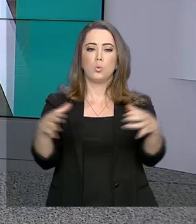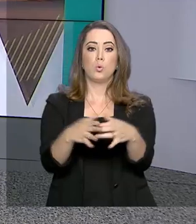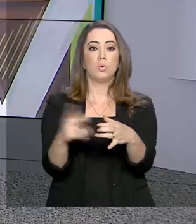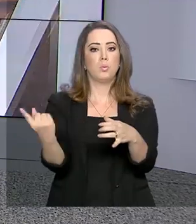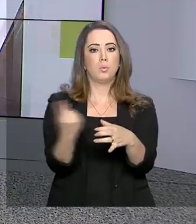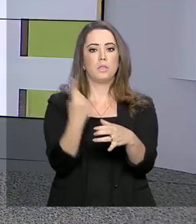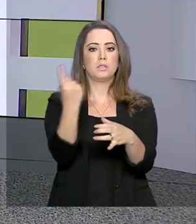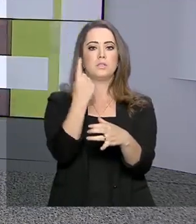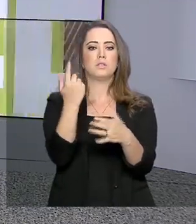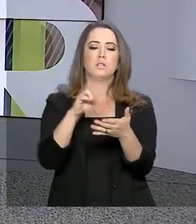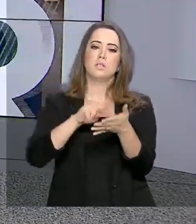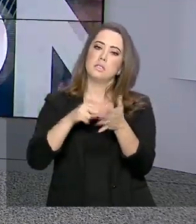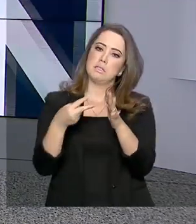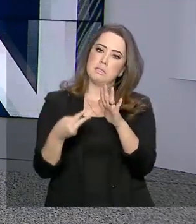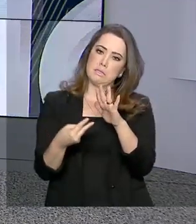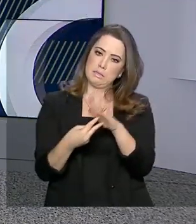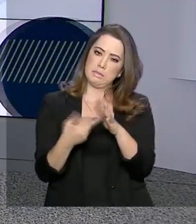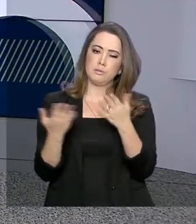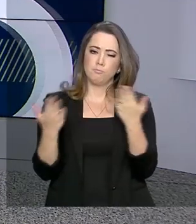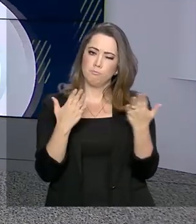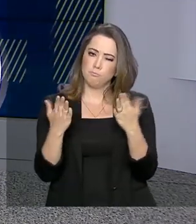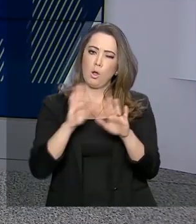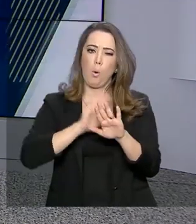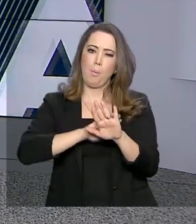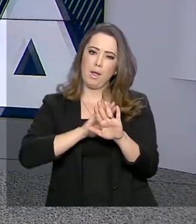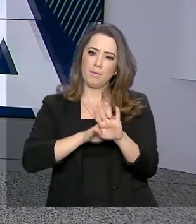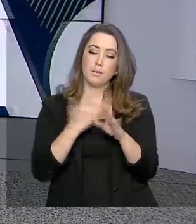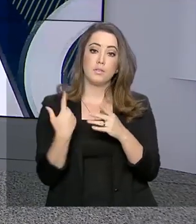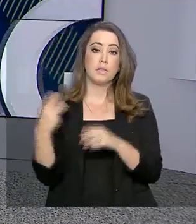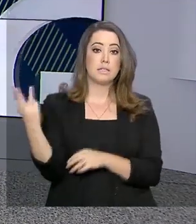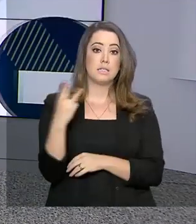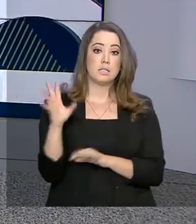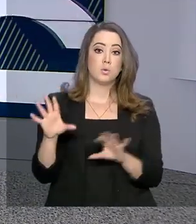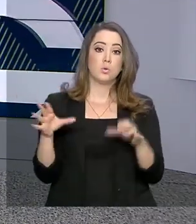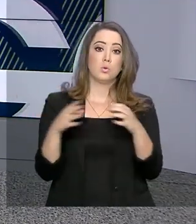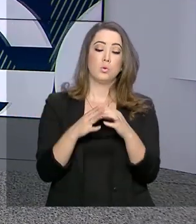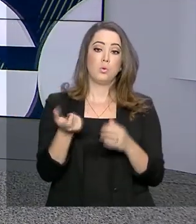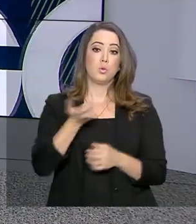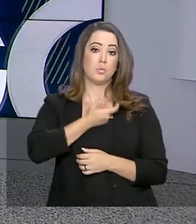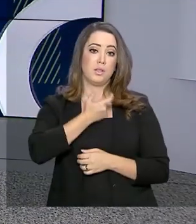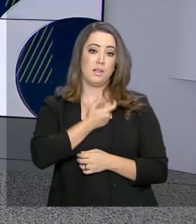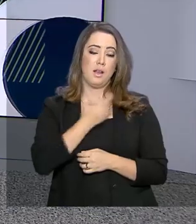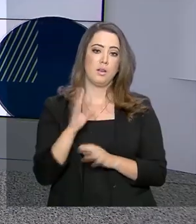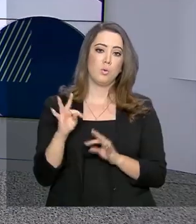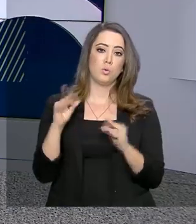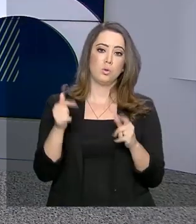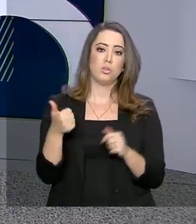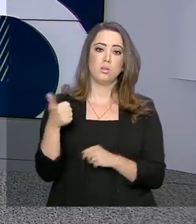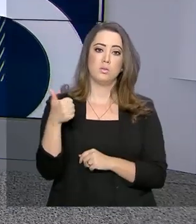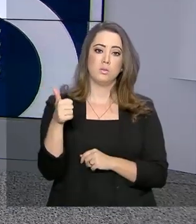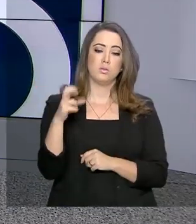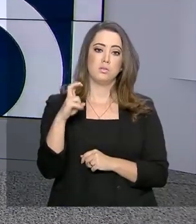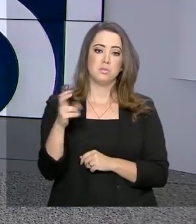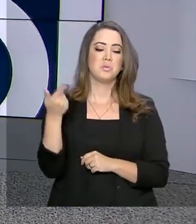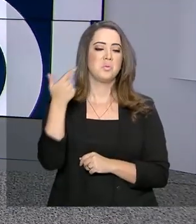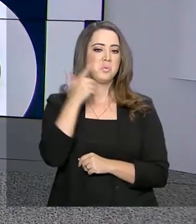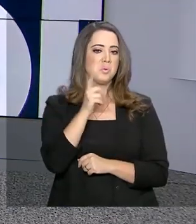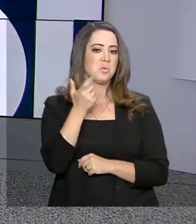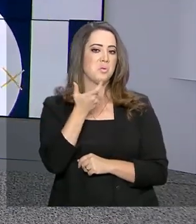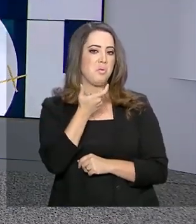independente, esse país hipotético estaria na terceira colocação do quadro de medalhas, com um total de 115